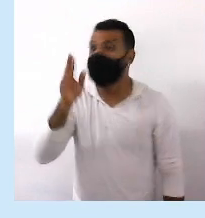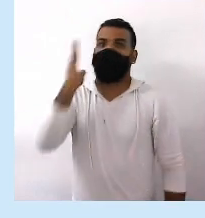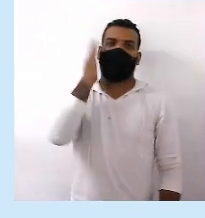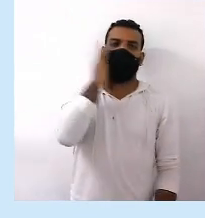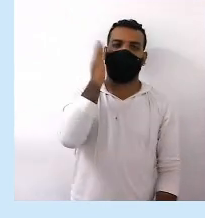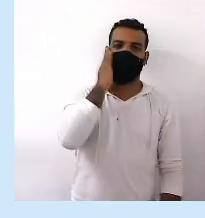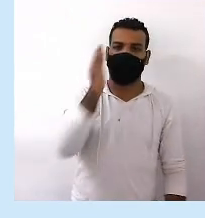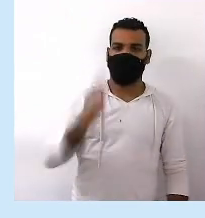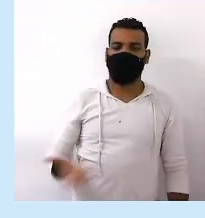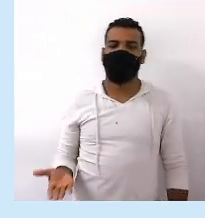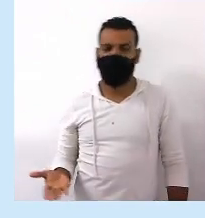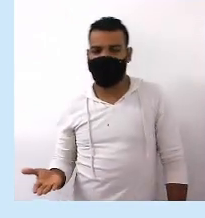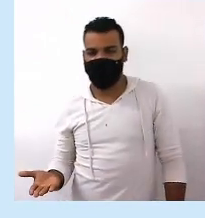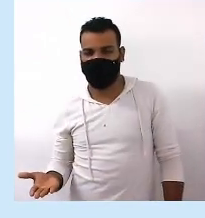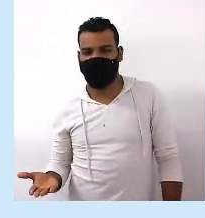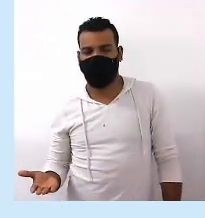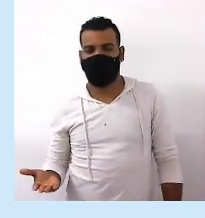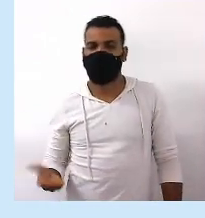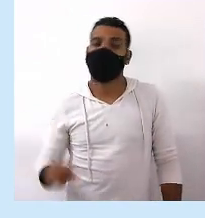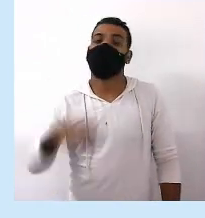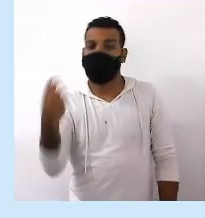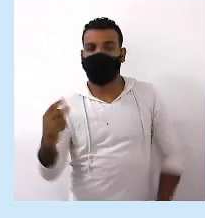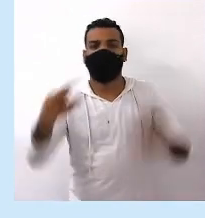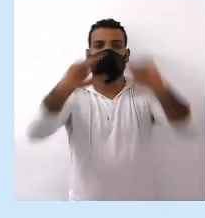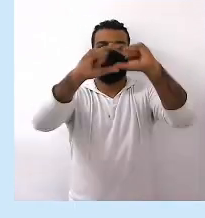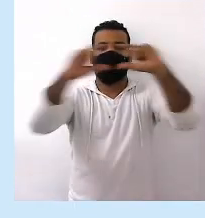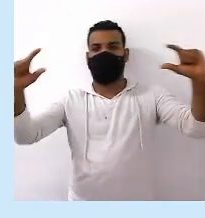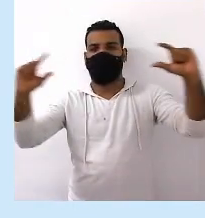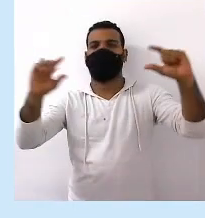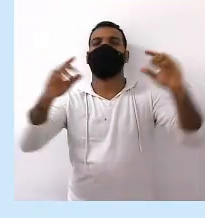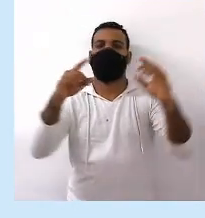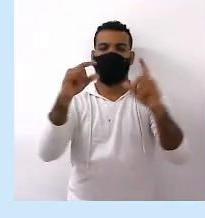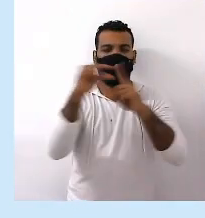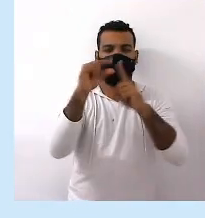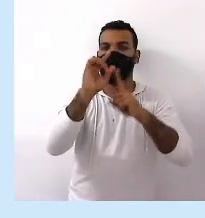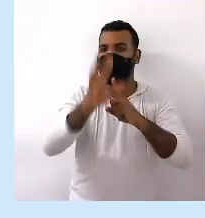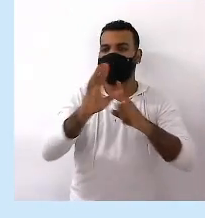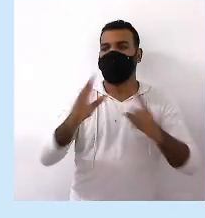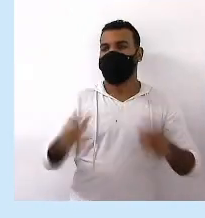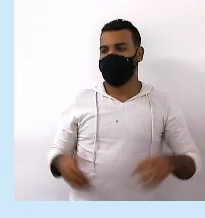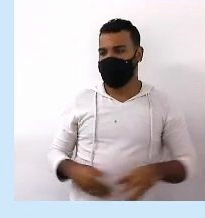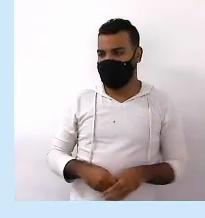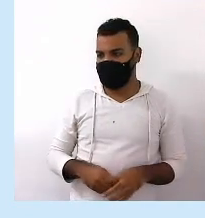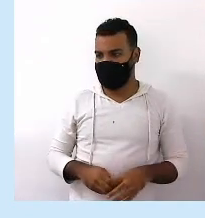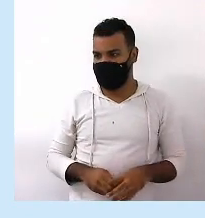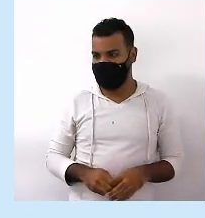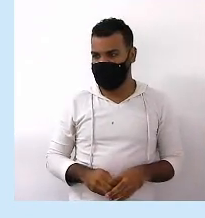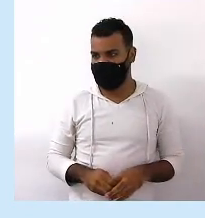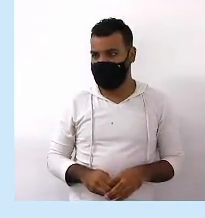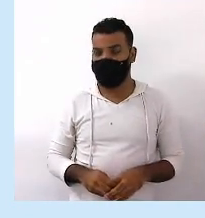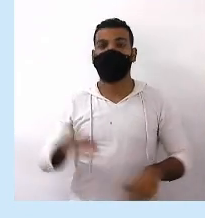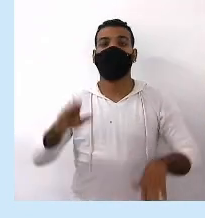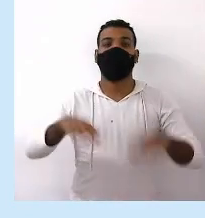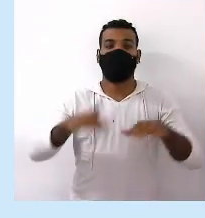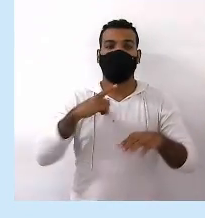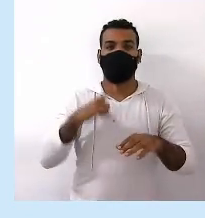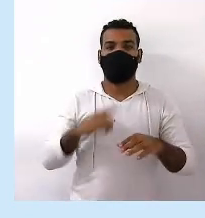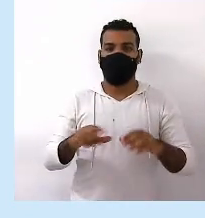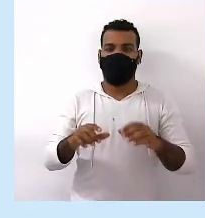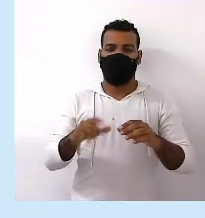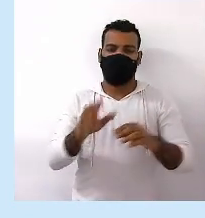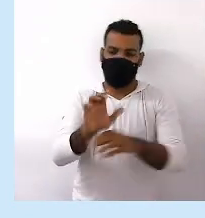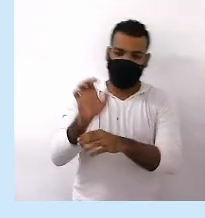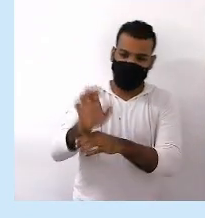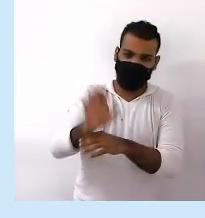hospitais Às vezes Você vai passar Num lugar Por exemplo Que tem Uma buzina Com uma tarja De proibido Proibido buzinar